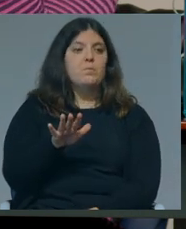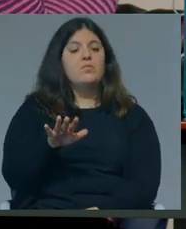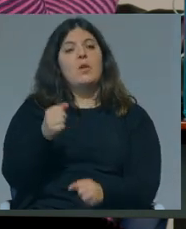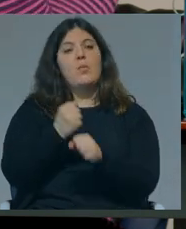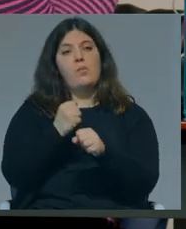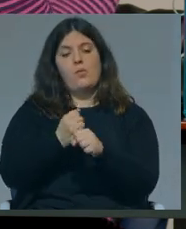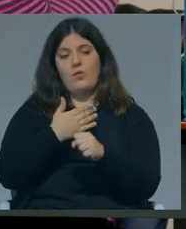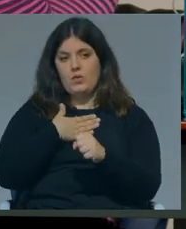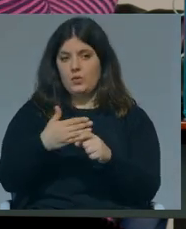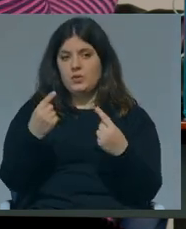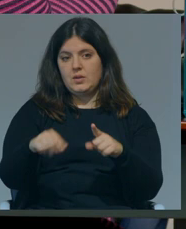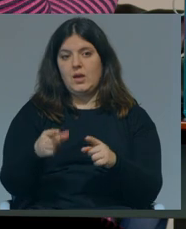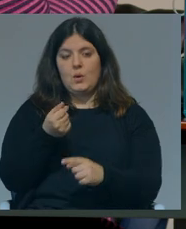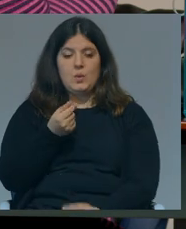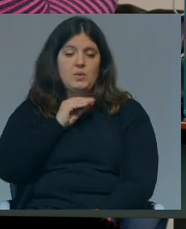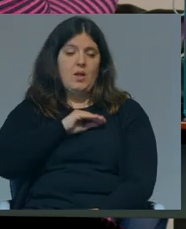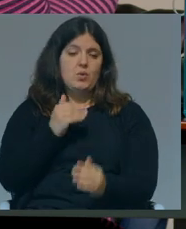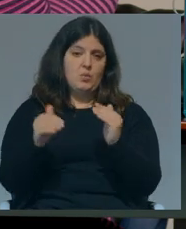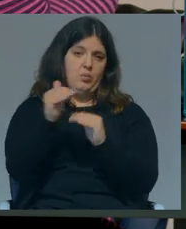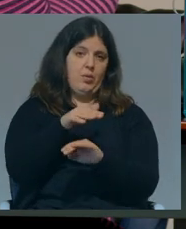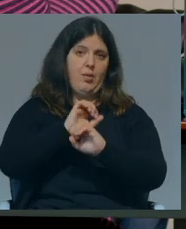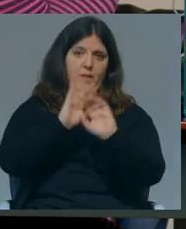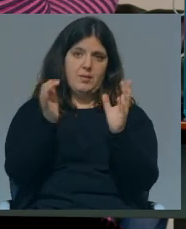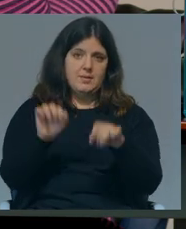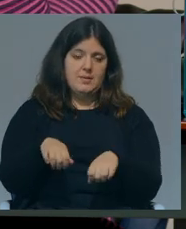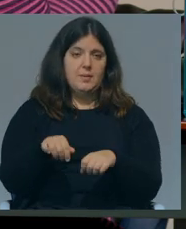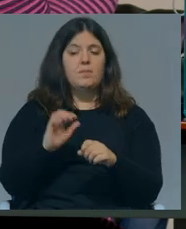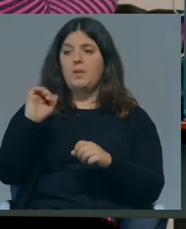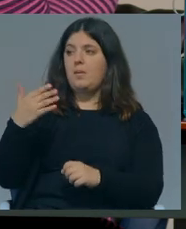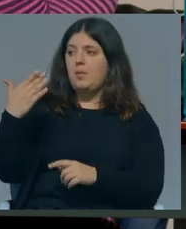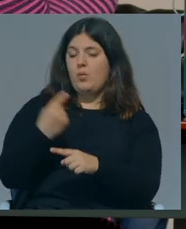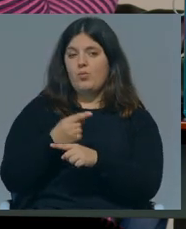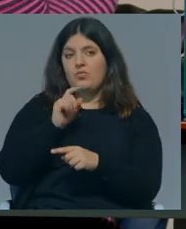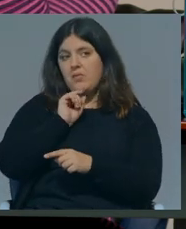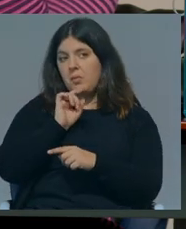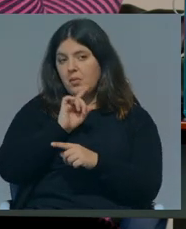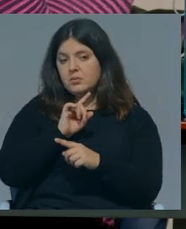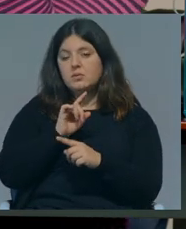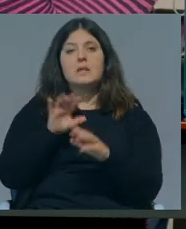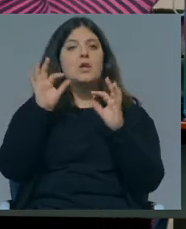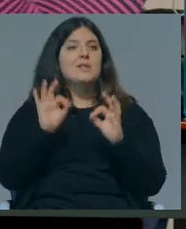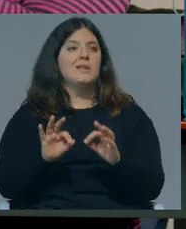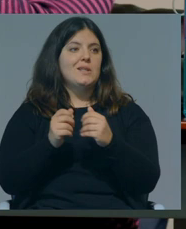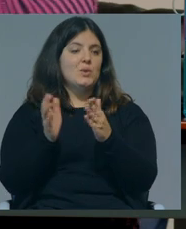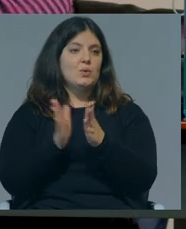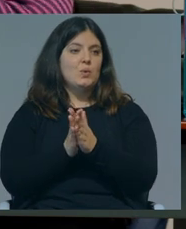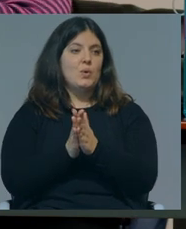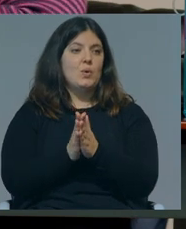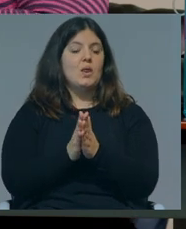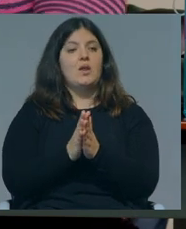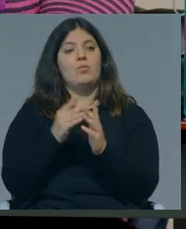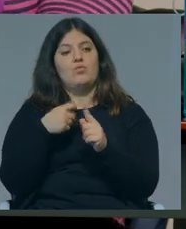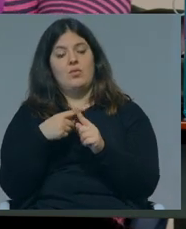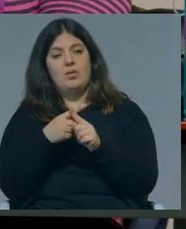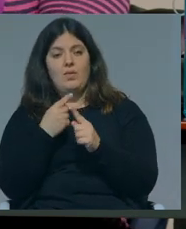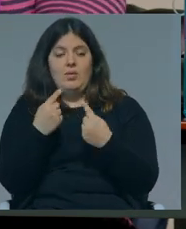exercer as profissões terá um salário superior, em primeiro lugar, provavelmente, e com toda a certeza, também beneficia